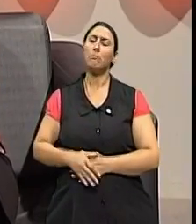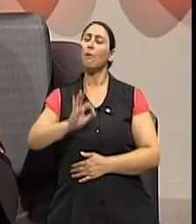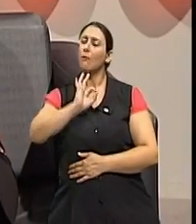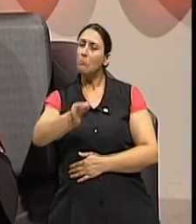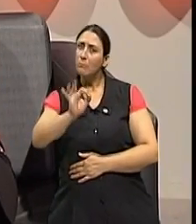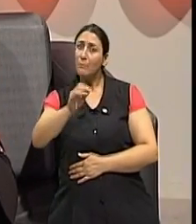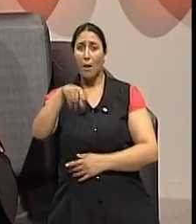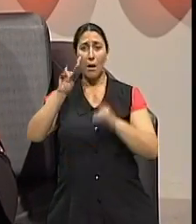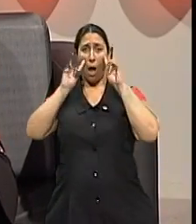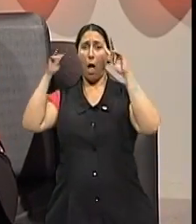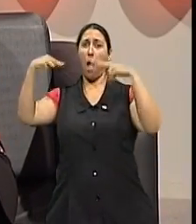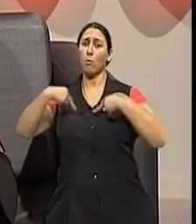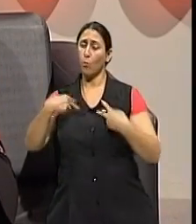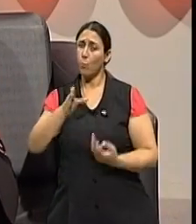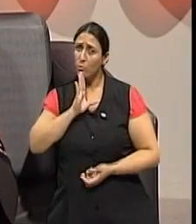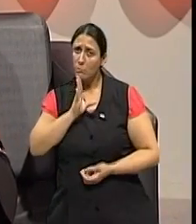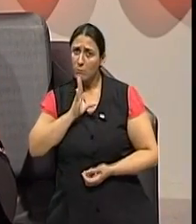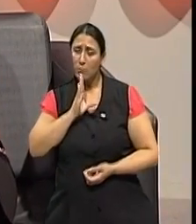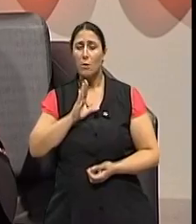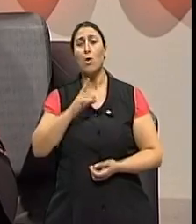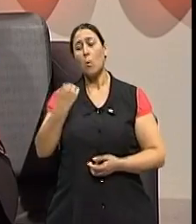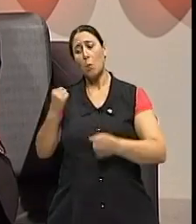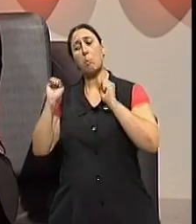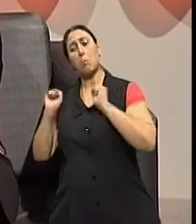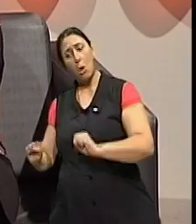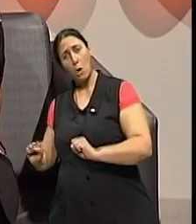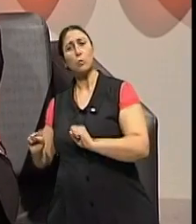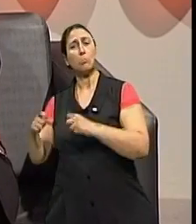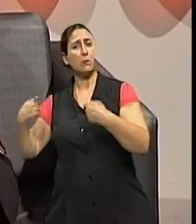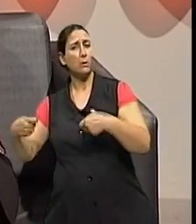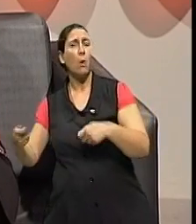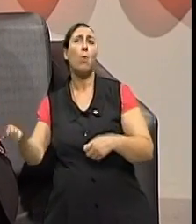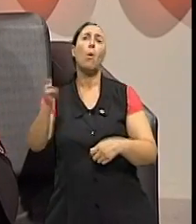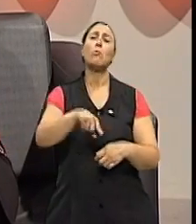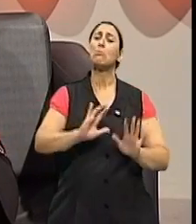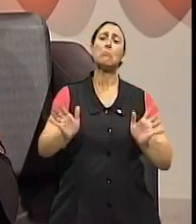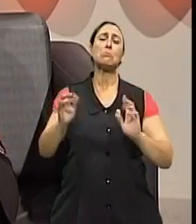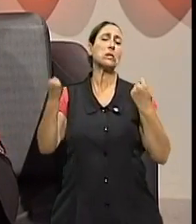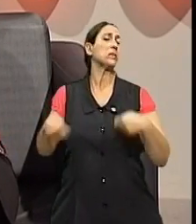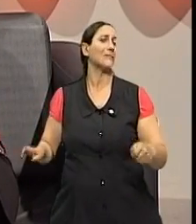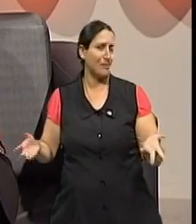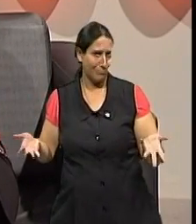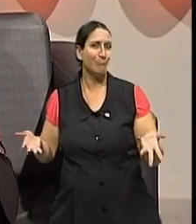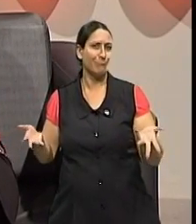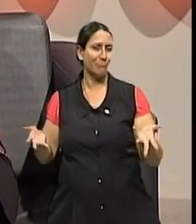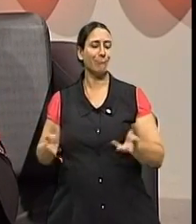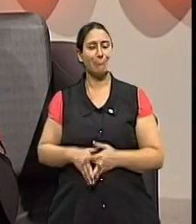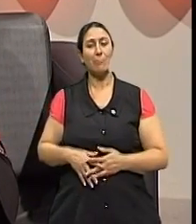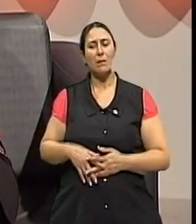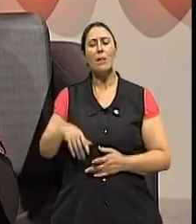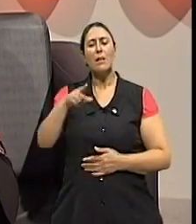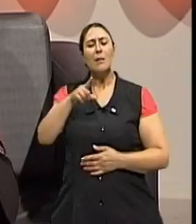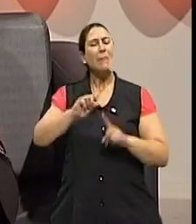autoconhecimento que a gente falava antes, né? Uma pode precisar, a outra não. E a confusão de tristeza com depressão,